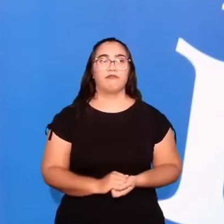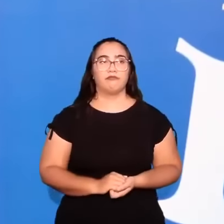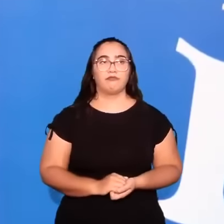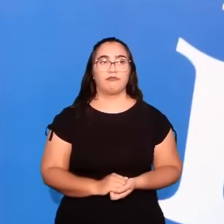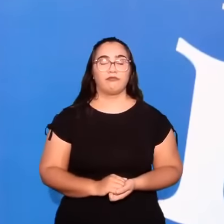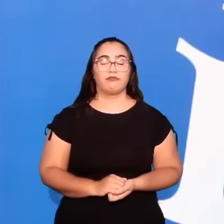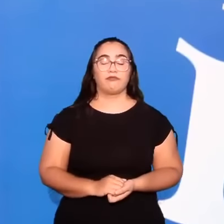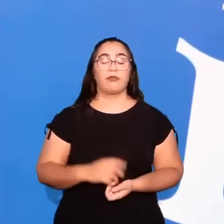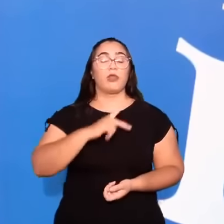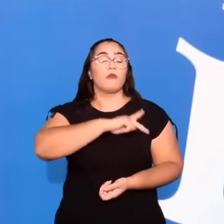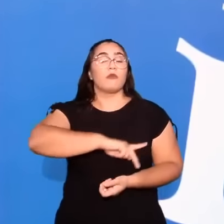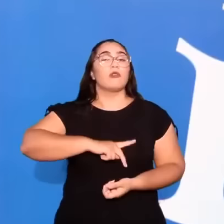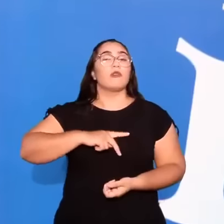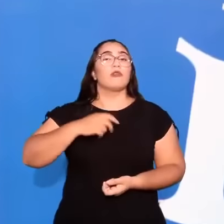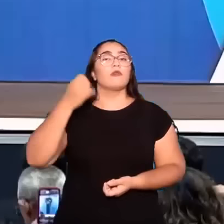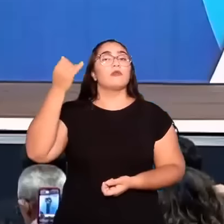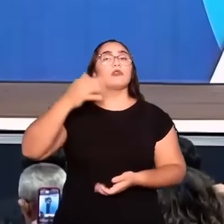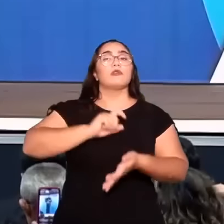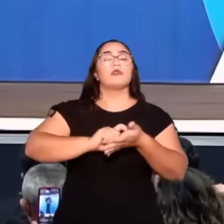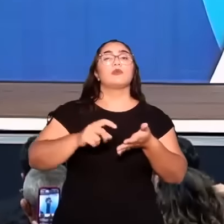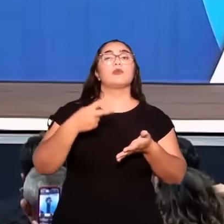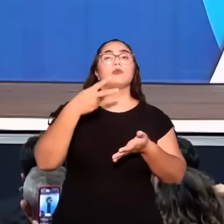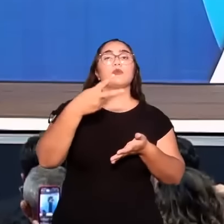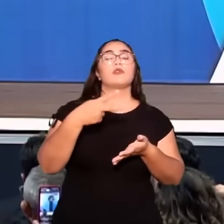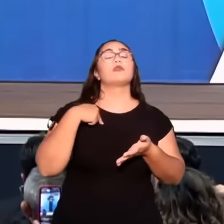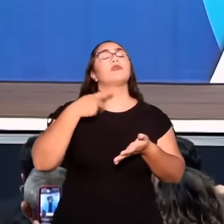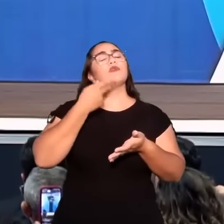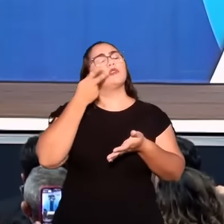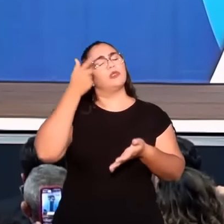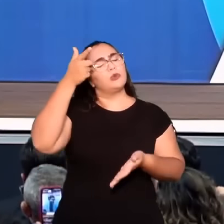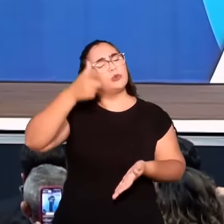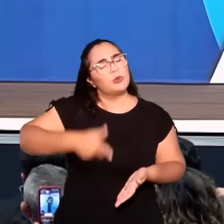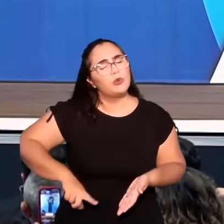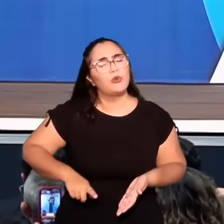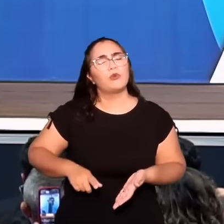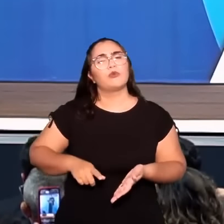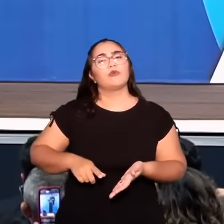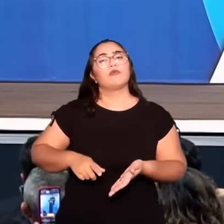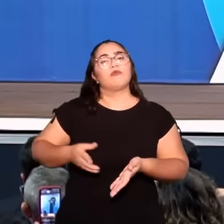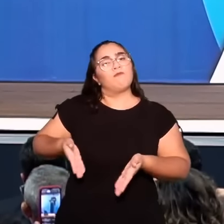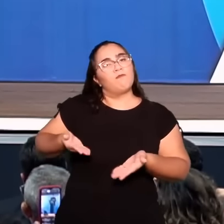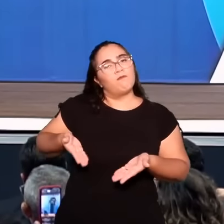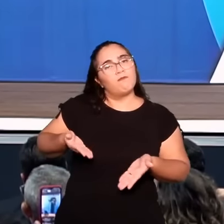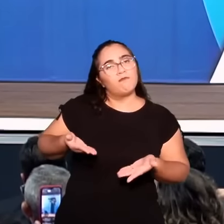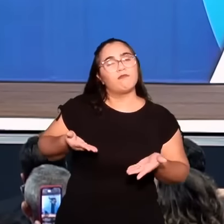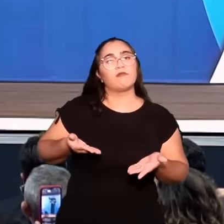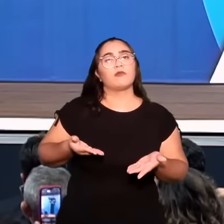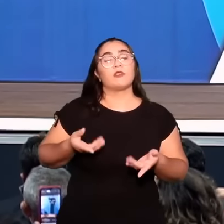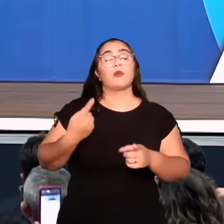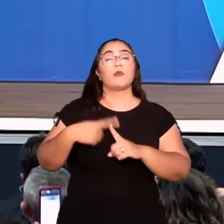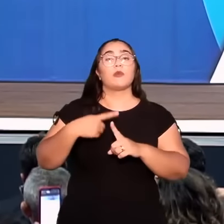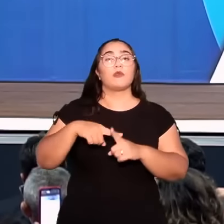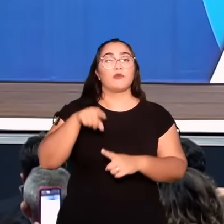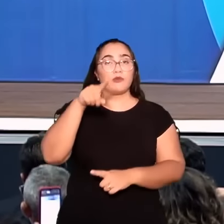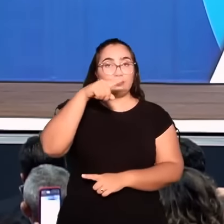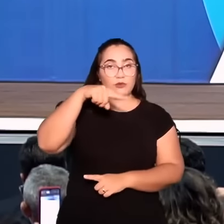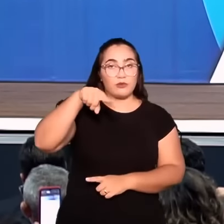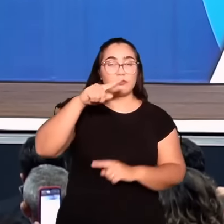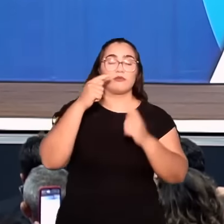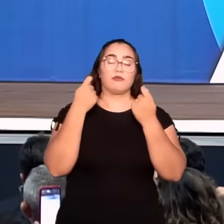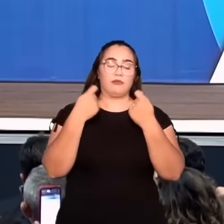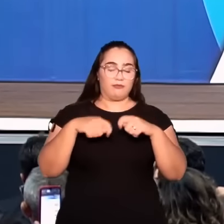Paulo está dizendo aqui em verso 2. Estou falando outra vez. Estou insistindo nesse tema. Porque vocês